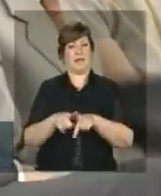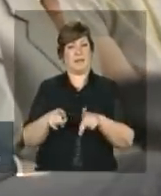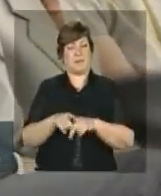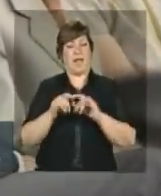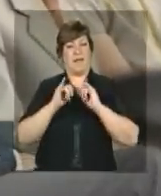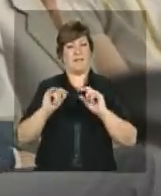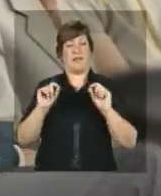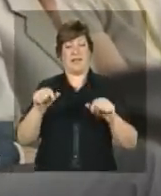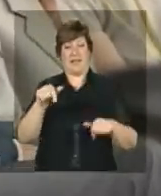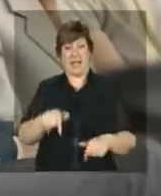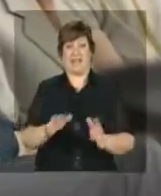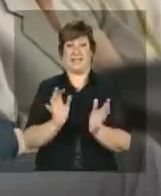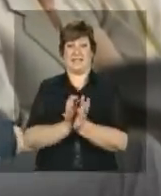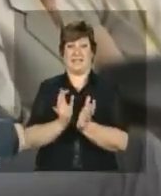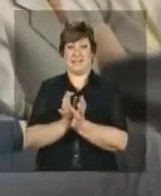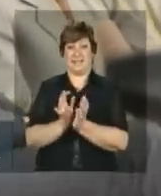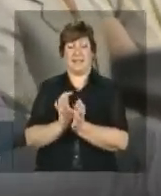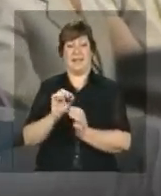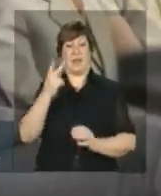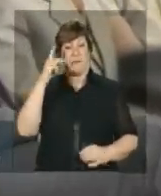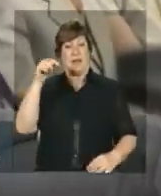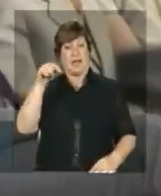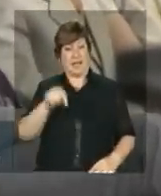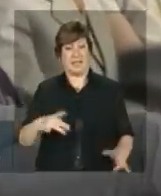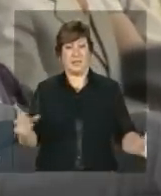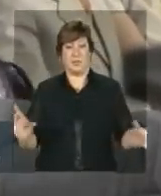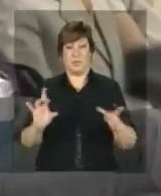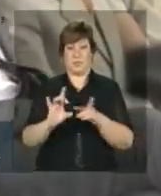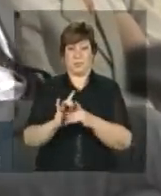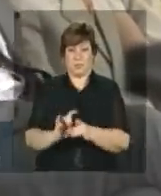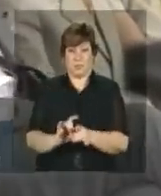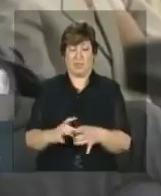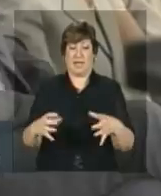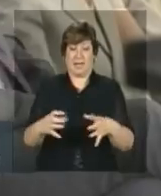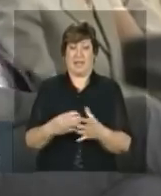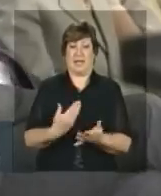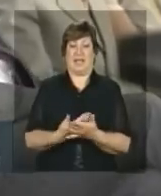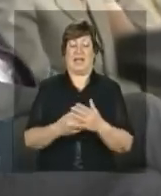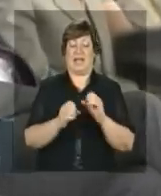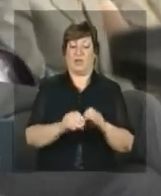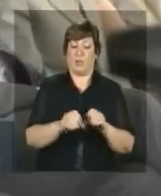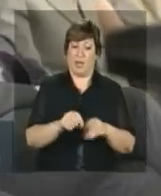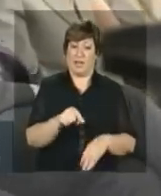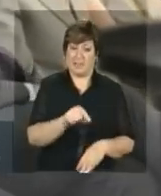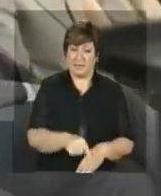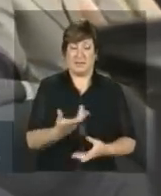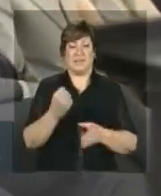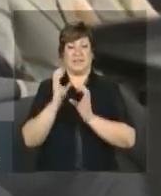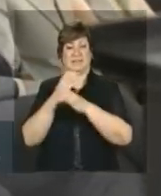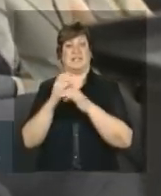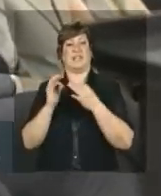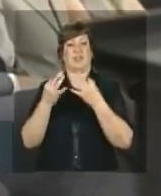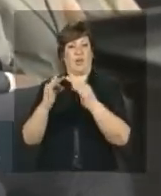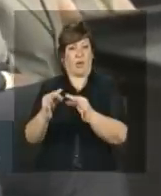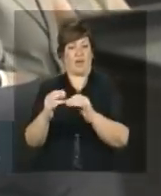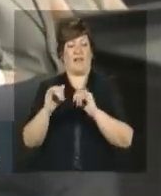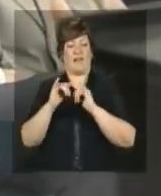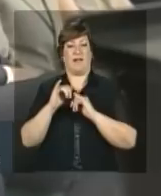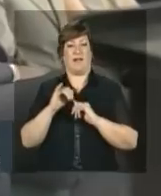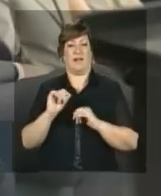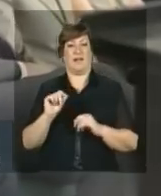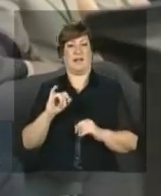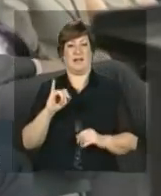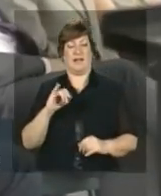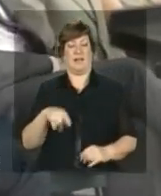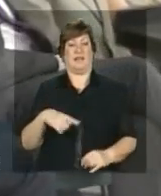claro que nesta área e para este casamento entre educação ciência tecnologia e informação